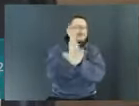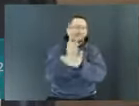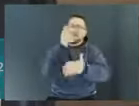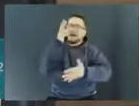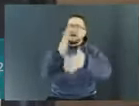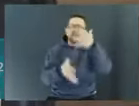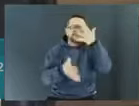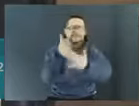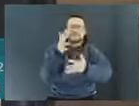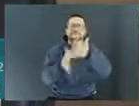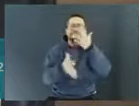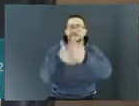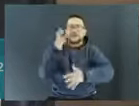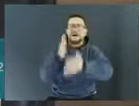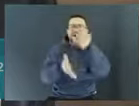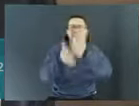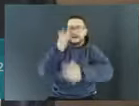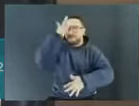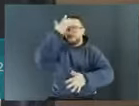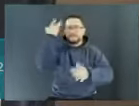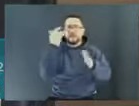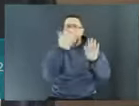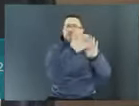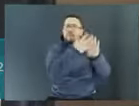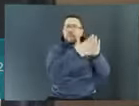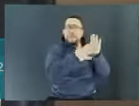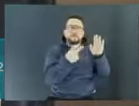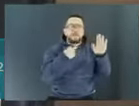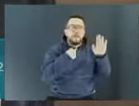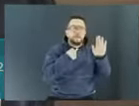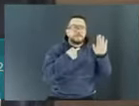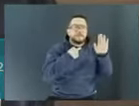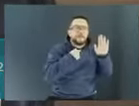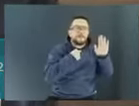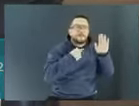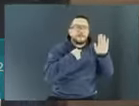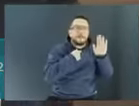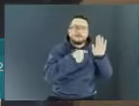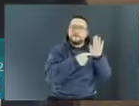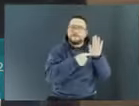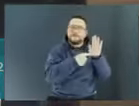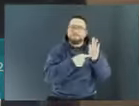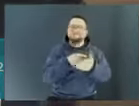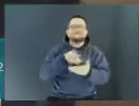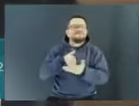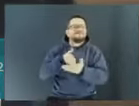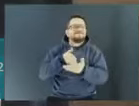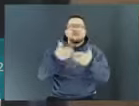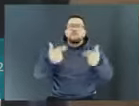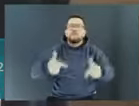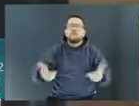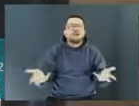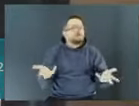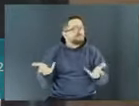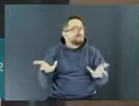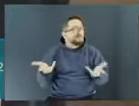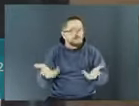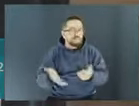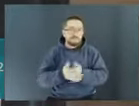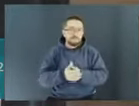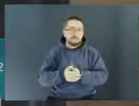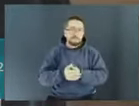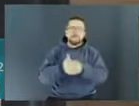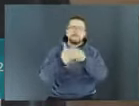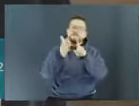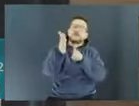exatamente numa lista o que pode fazer. Aí surge uma inovação, não está na lista, não consegue trabalhar. Mas só para eu ter uma pergunta para fazer